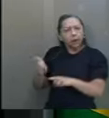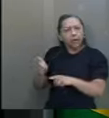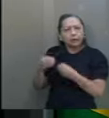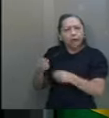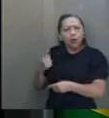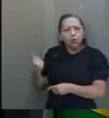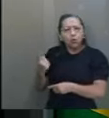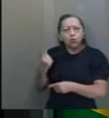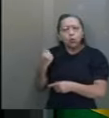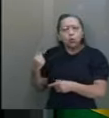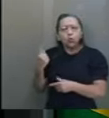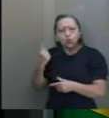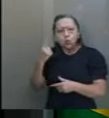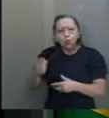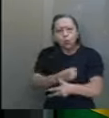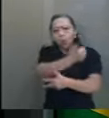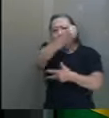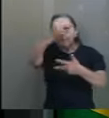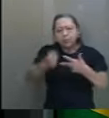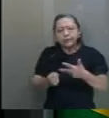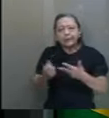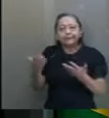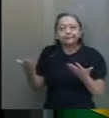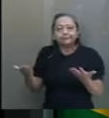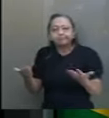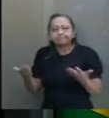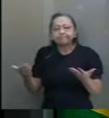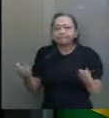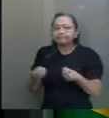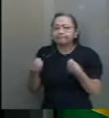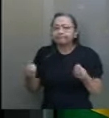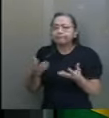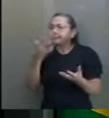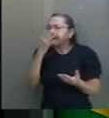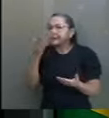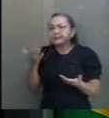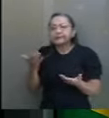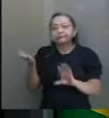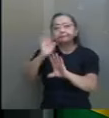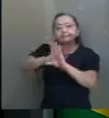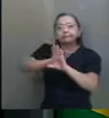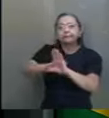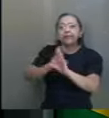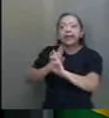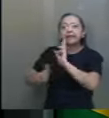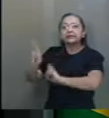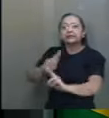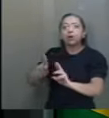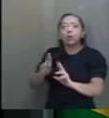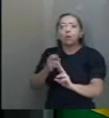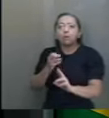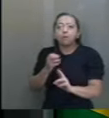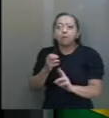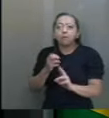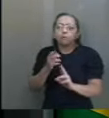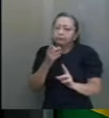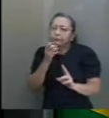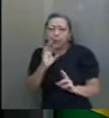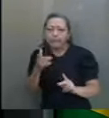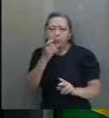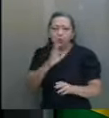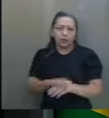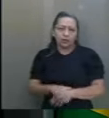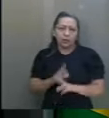se relacionando de uma forma não saudável com o outro. Como bem colocou o